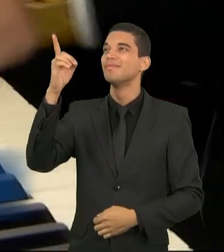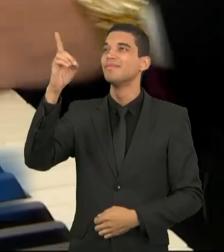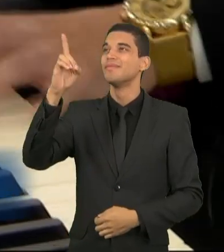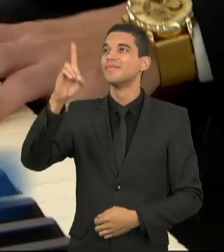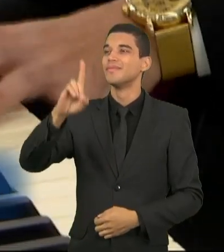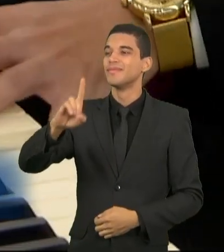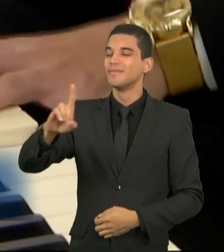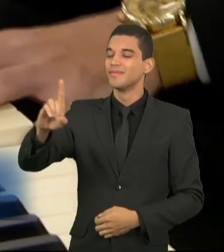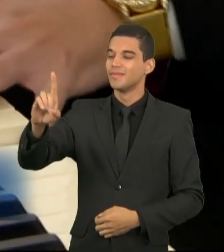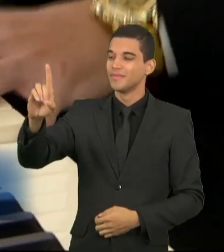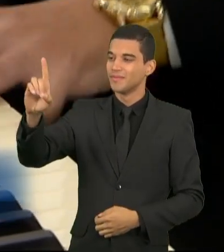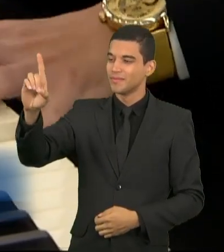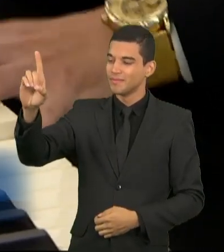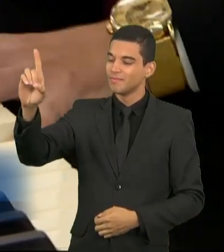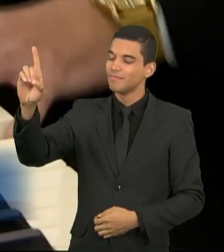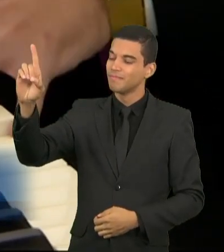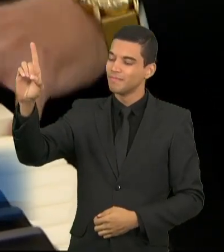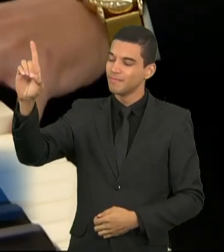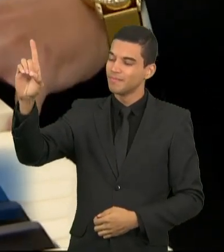Deus.